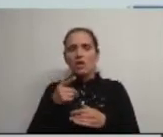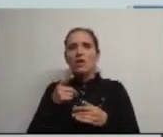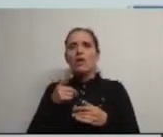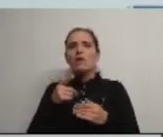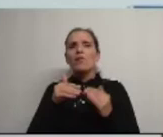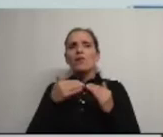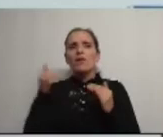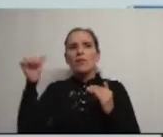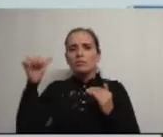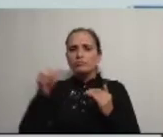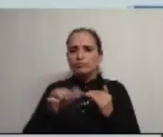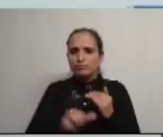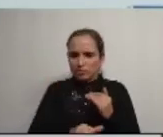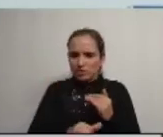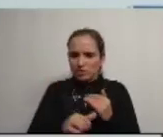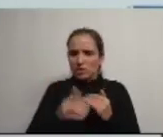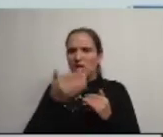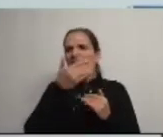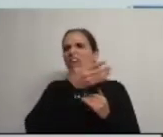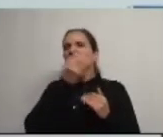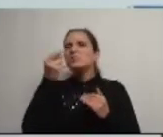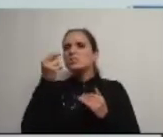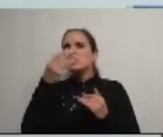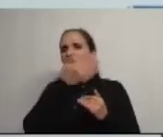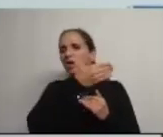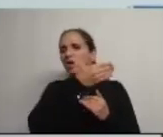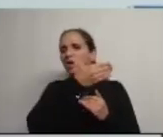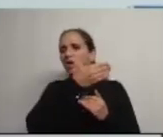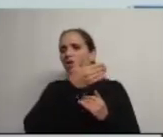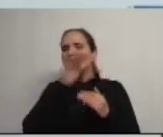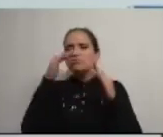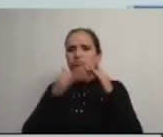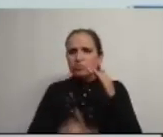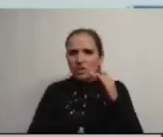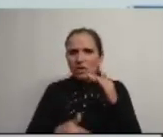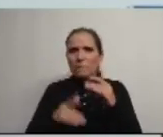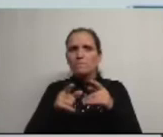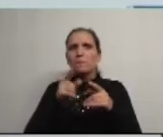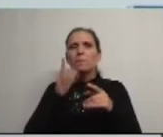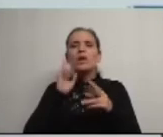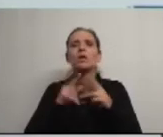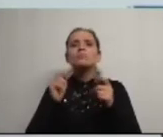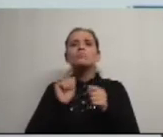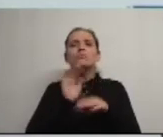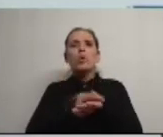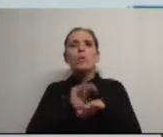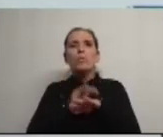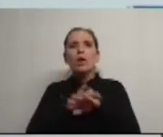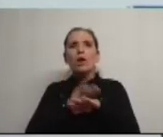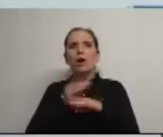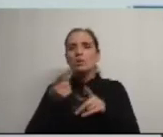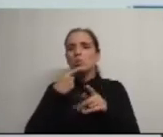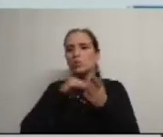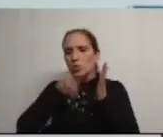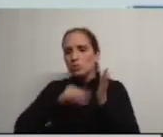este ano do 13º para 26º lugar no índice de transparência municipal em grande medida fruto de aspectos relacionados com a contratação